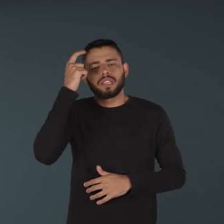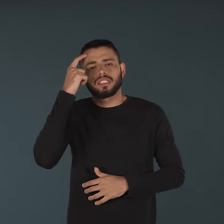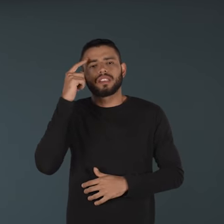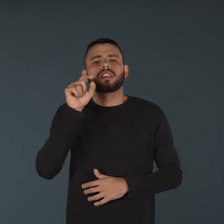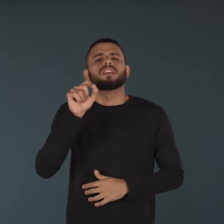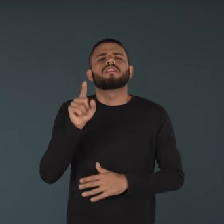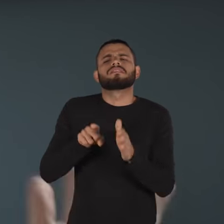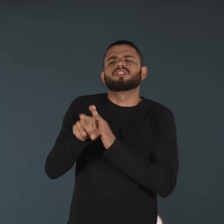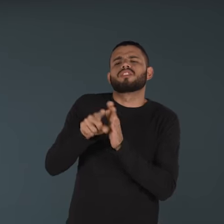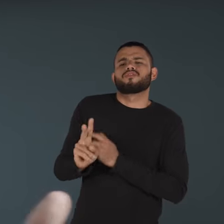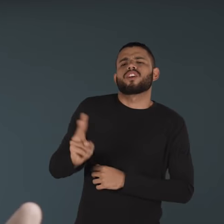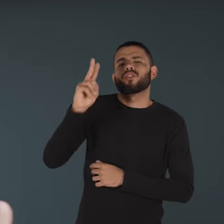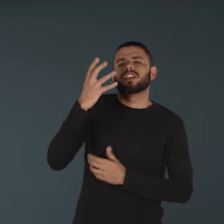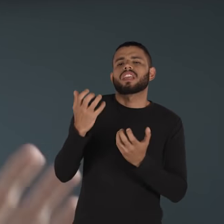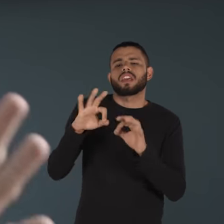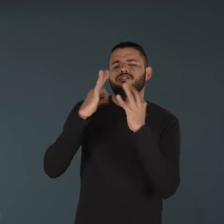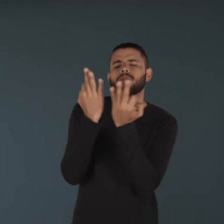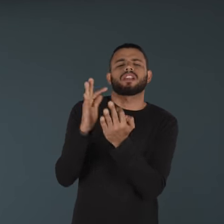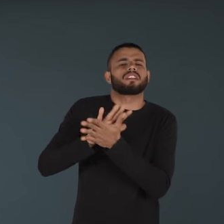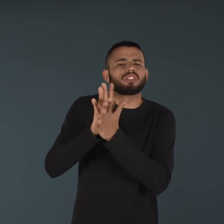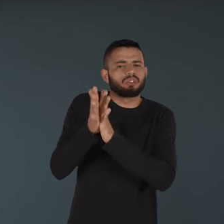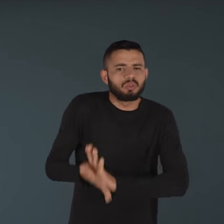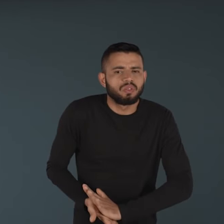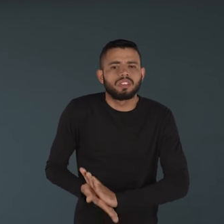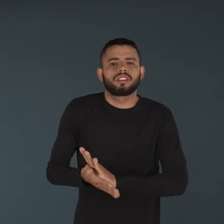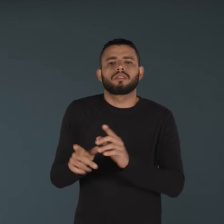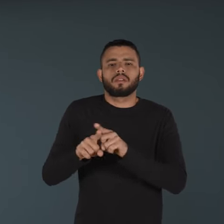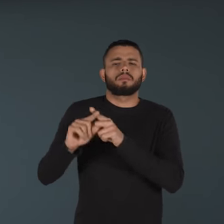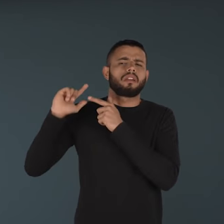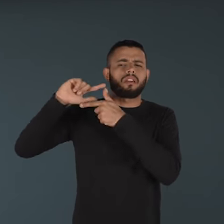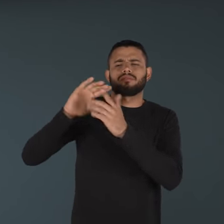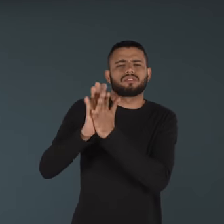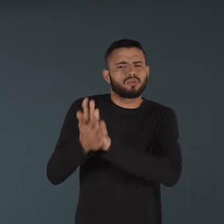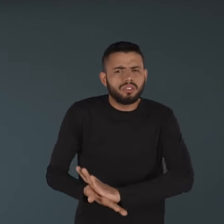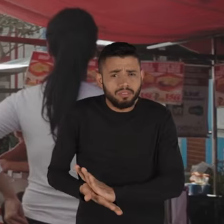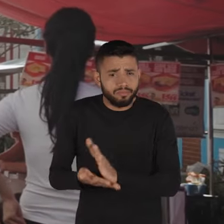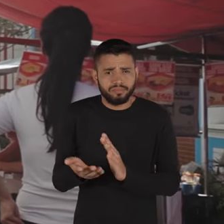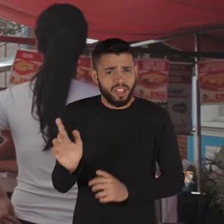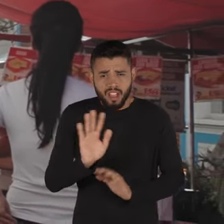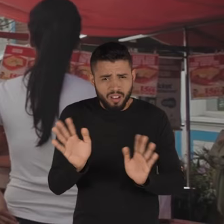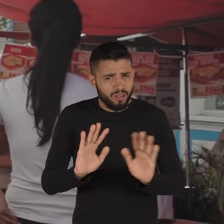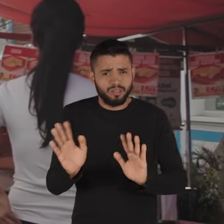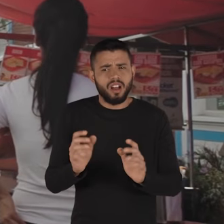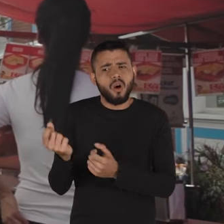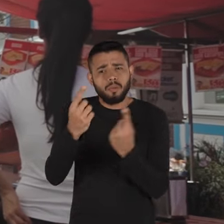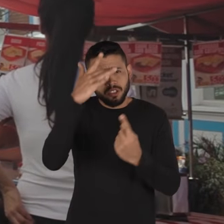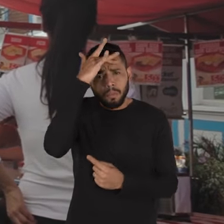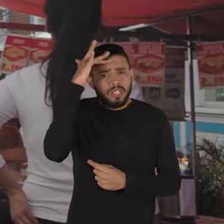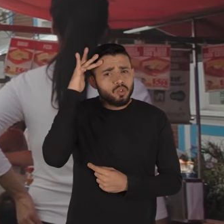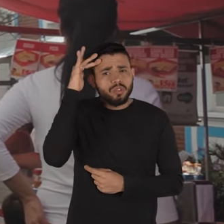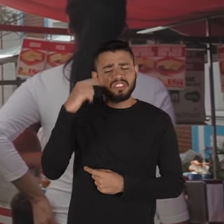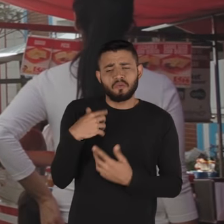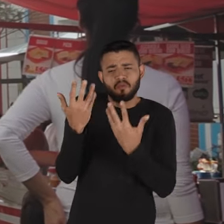quem está questionando esses valores quer destruir a família que quer destruir o tradicionalismo não tem alguns que algumas pessoas